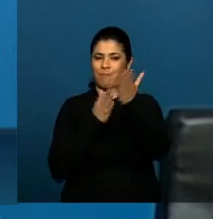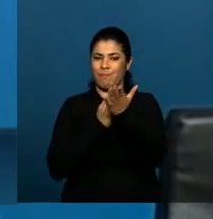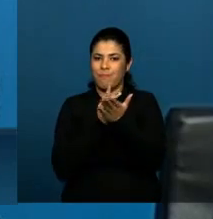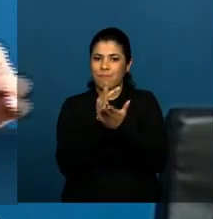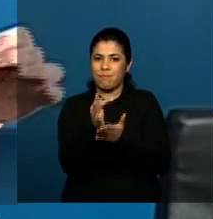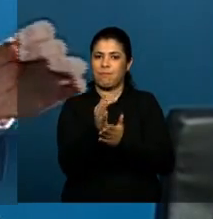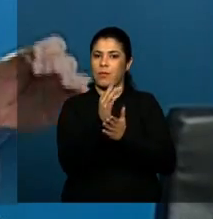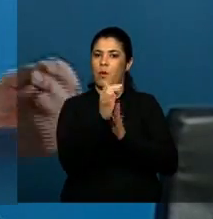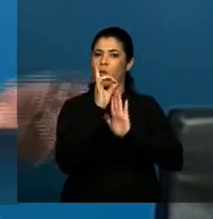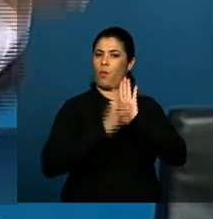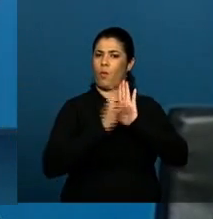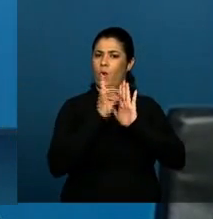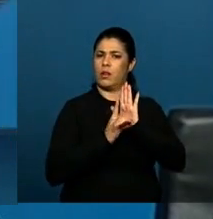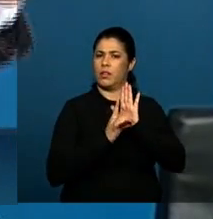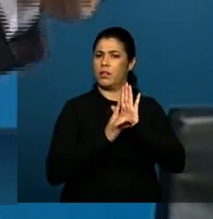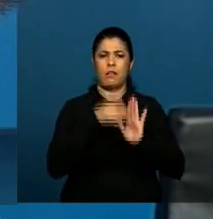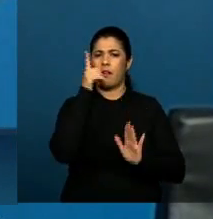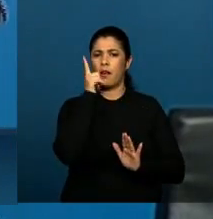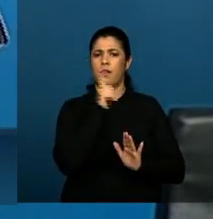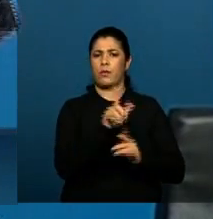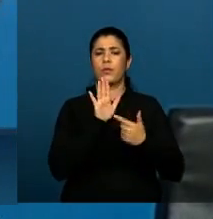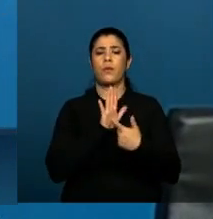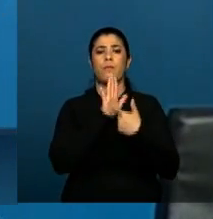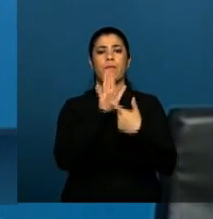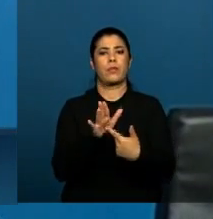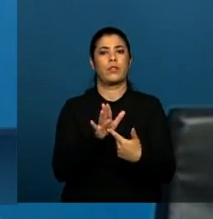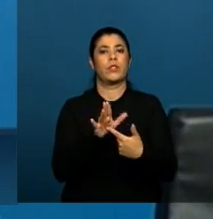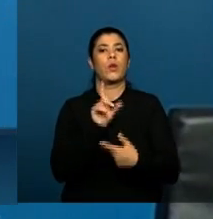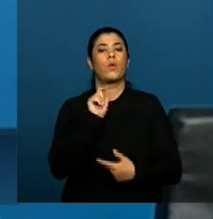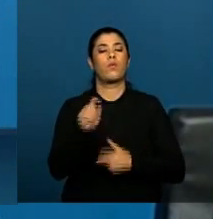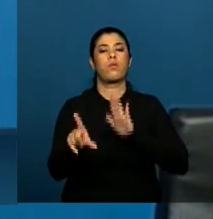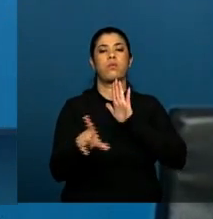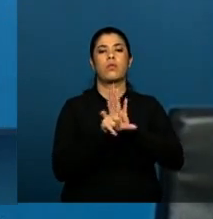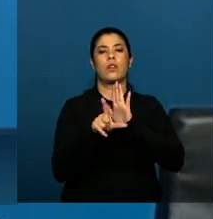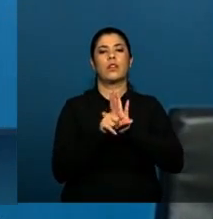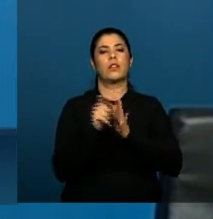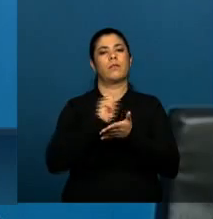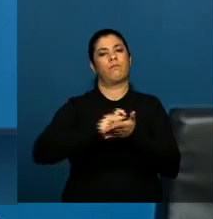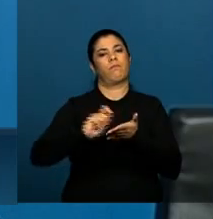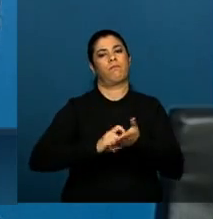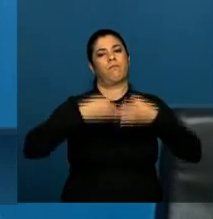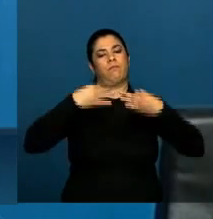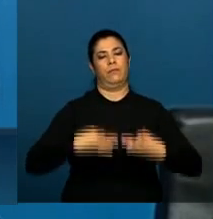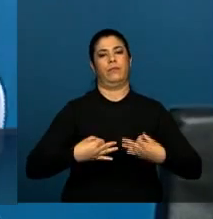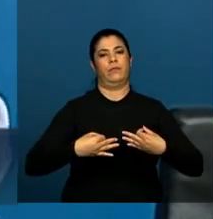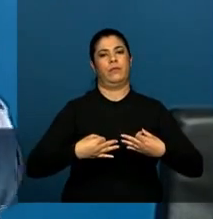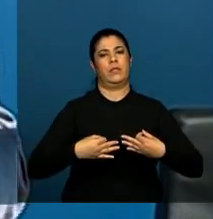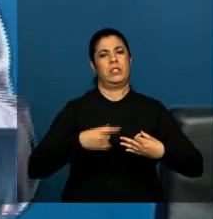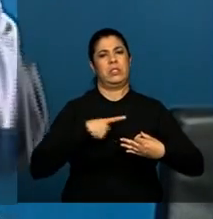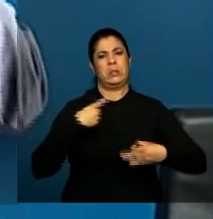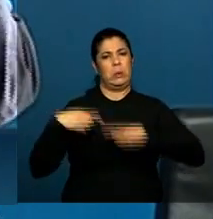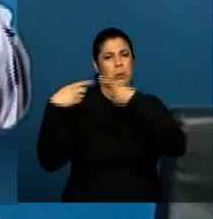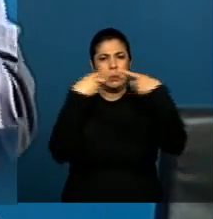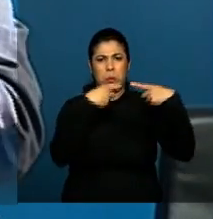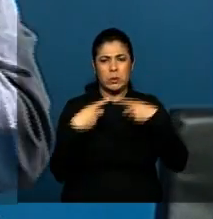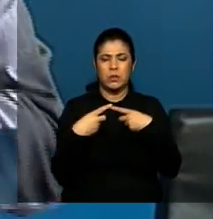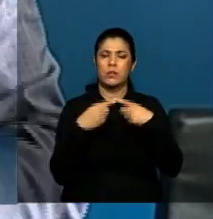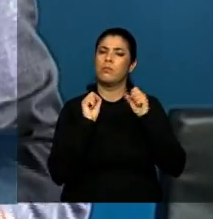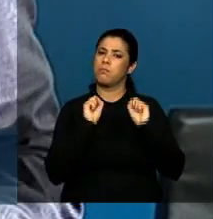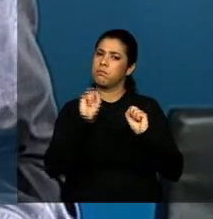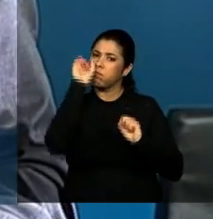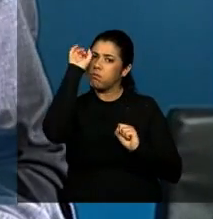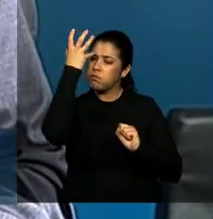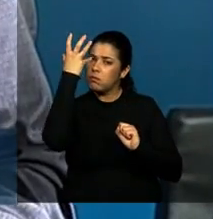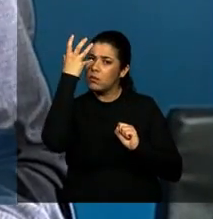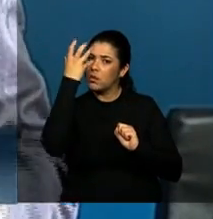podem não instrumentalizar o espírito daquilo que a lei consagrou. Polêmicas podem ser resolvidas